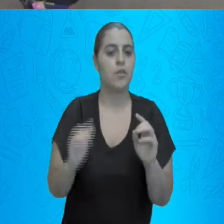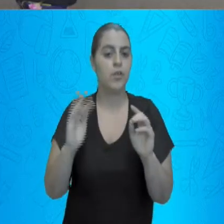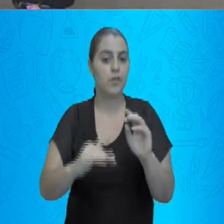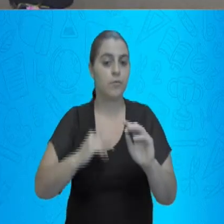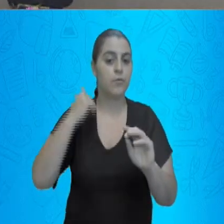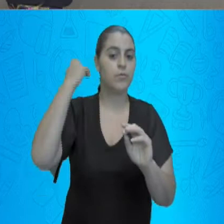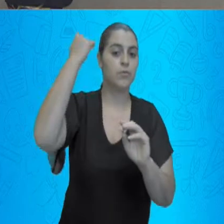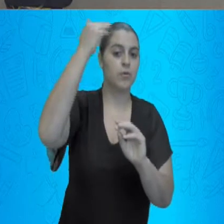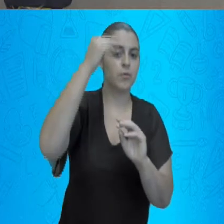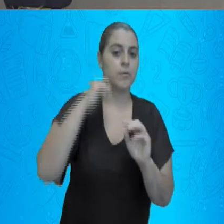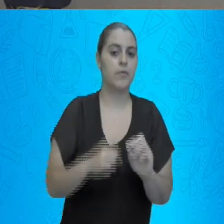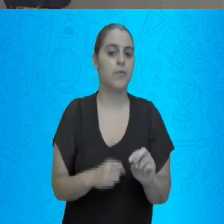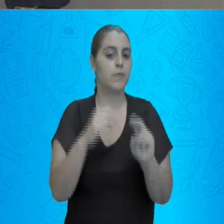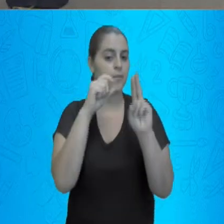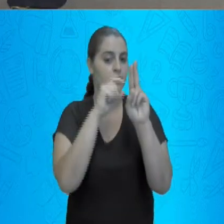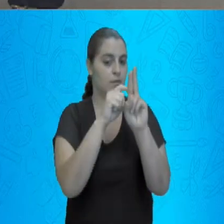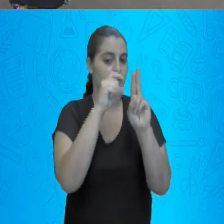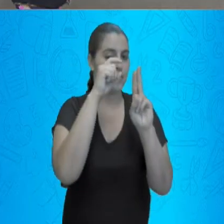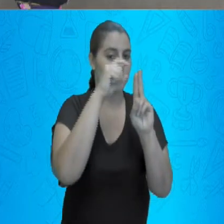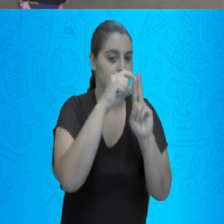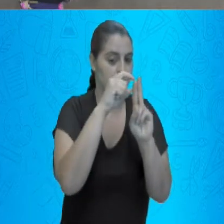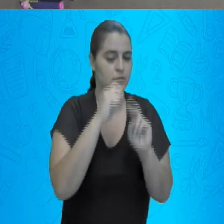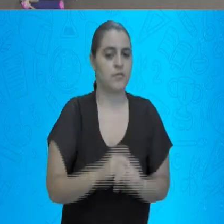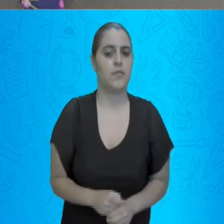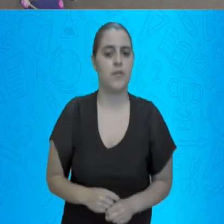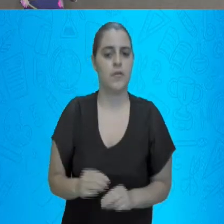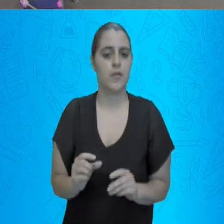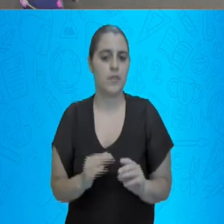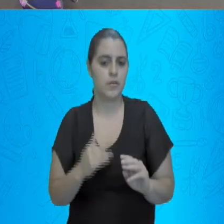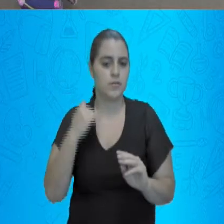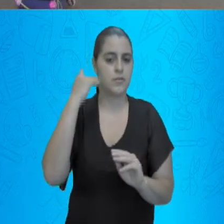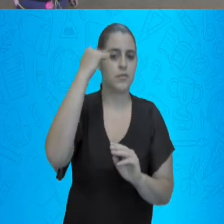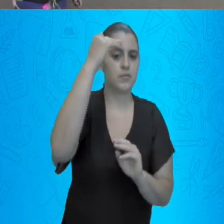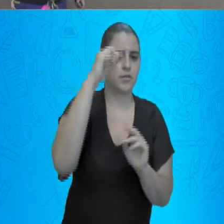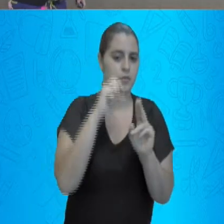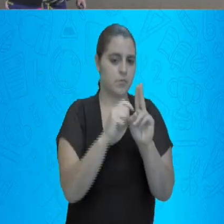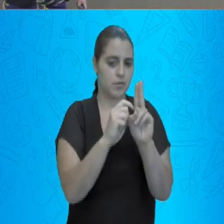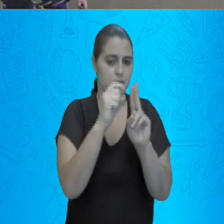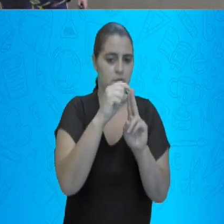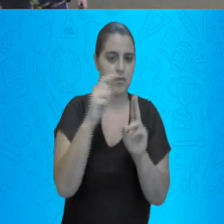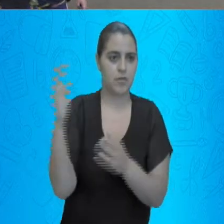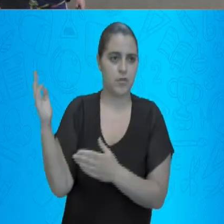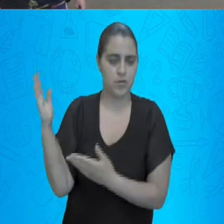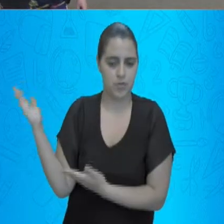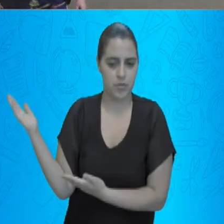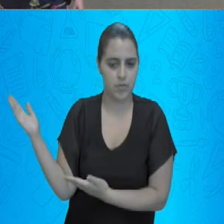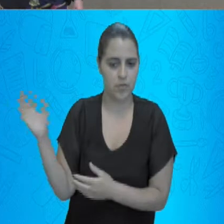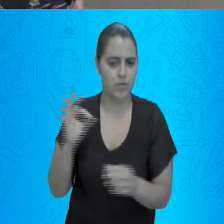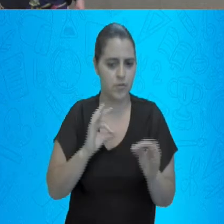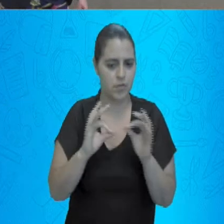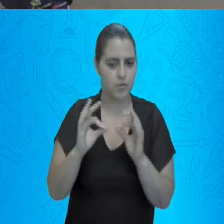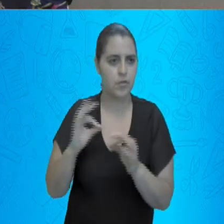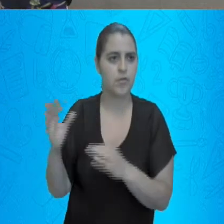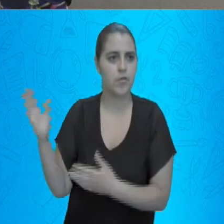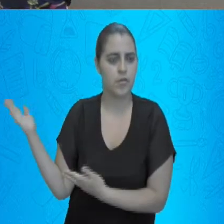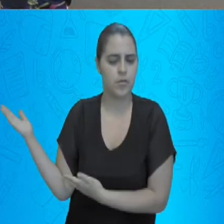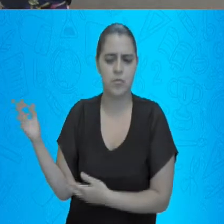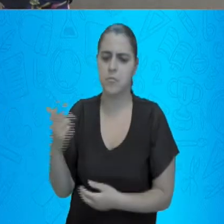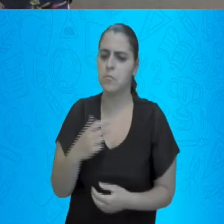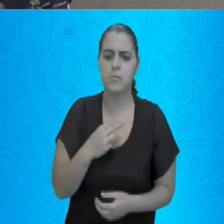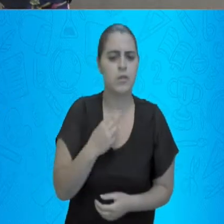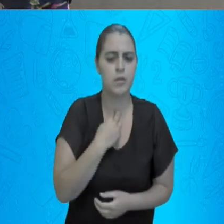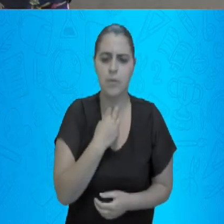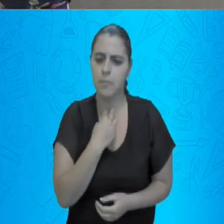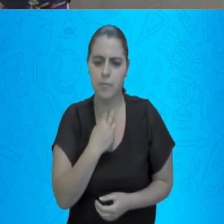com a dezena. Eu vou colocar a dezena na ordem das dezenas. Eu não posso